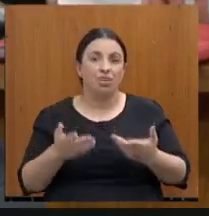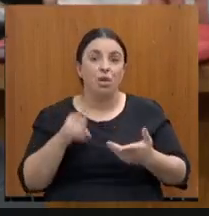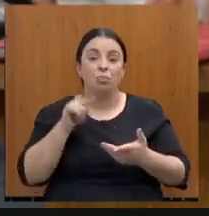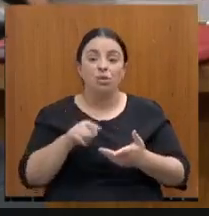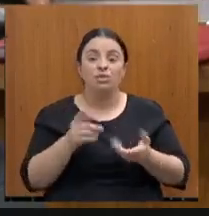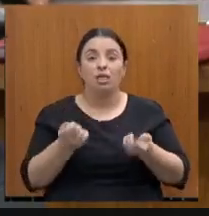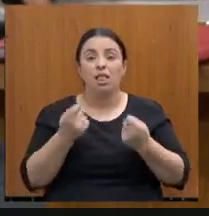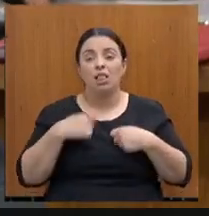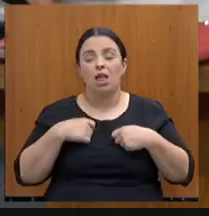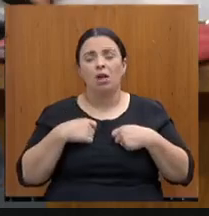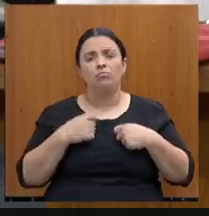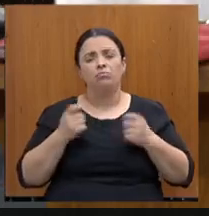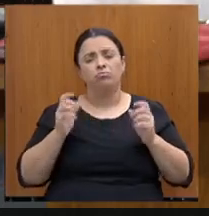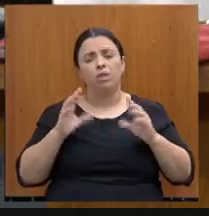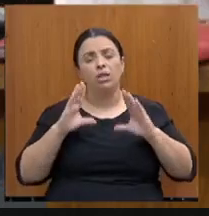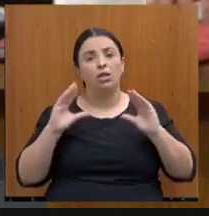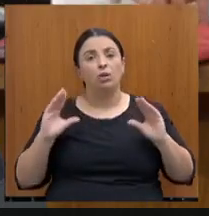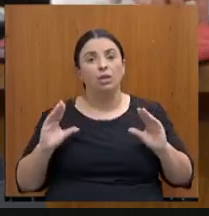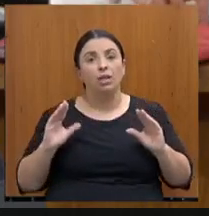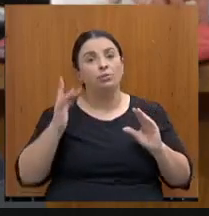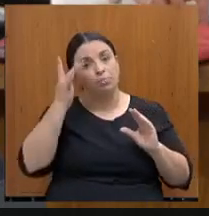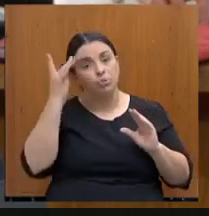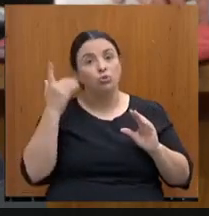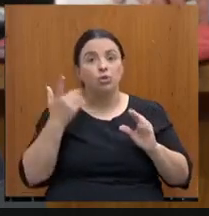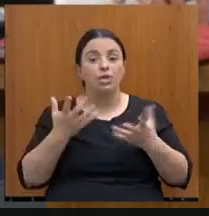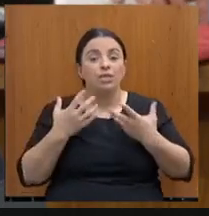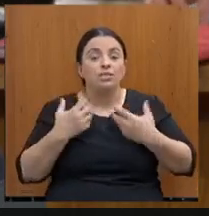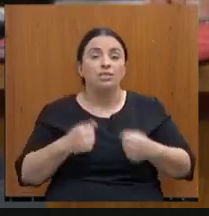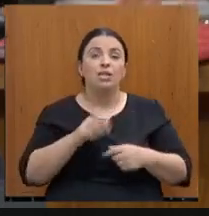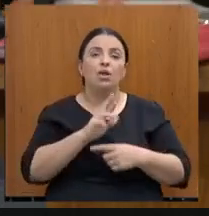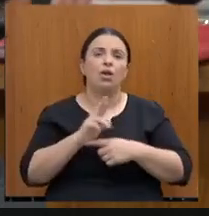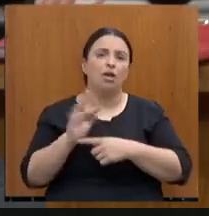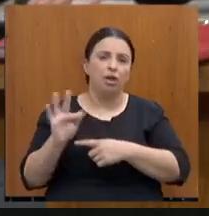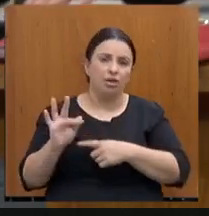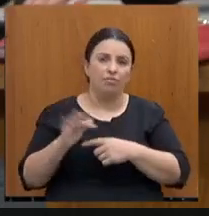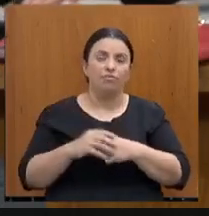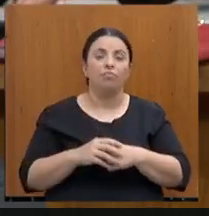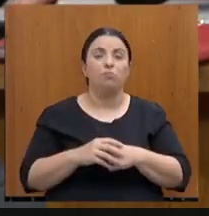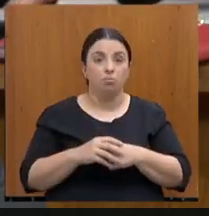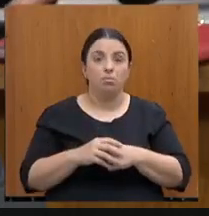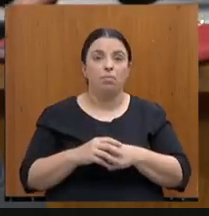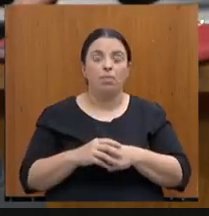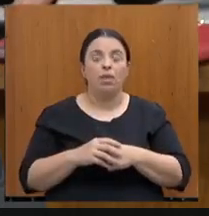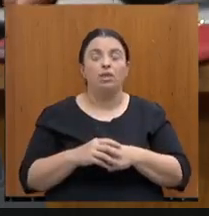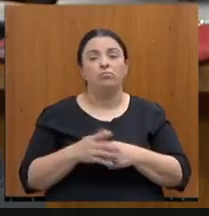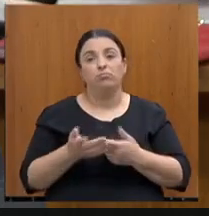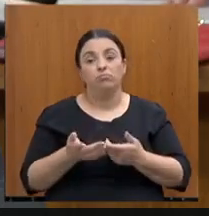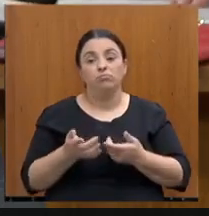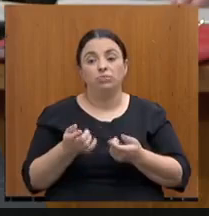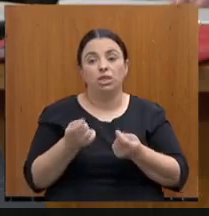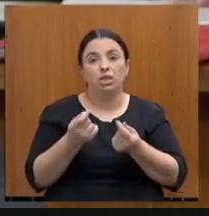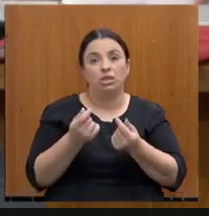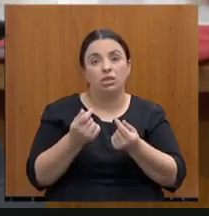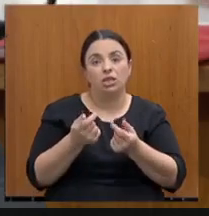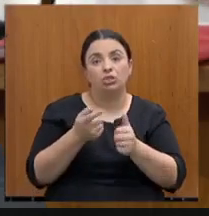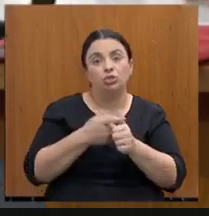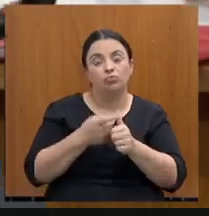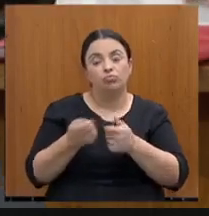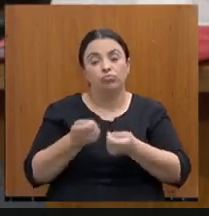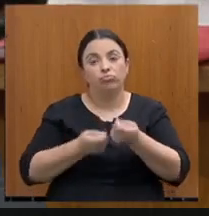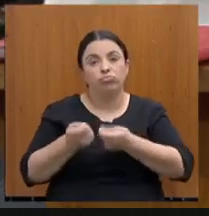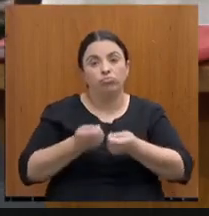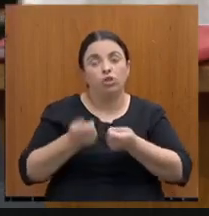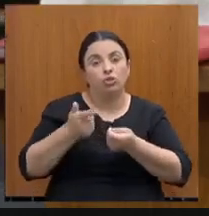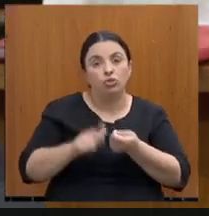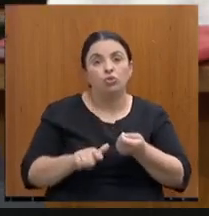favorável para quem aderir ao regime de reparação fiscal. E, com relação à renegociação com o TJ, dos depósitos judiciais, é